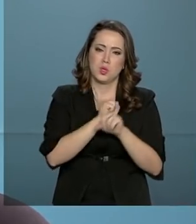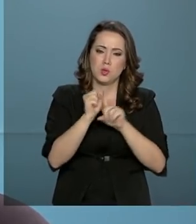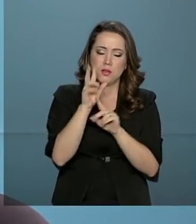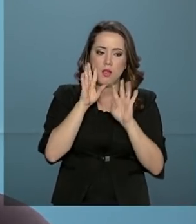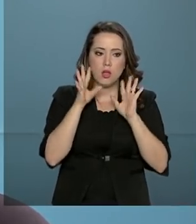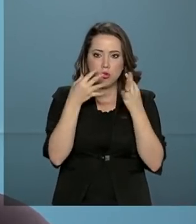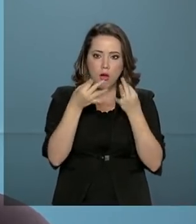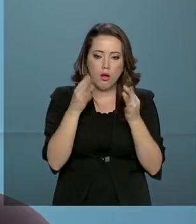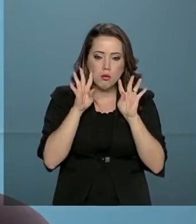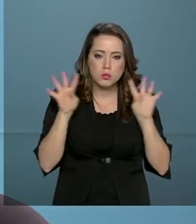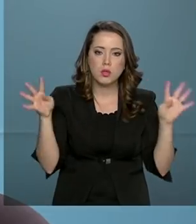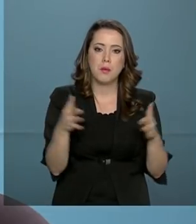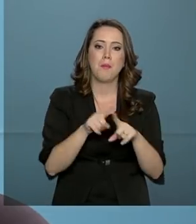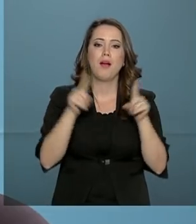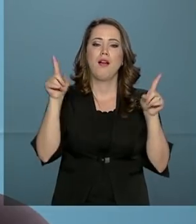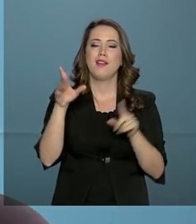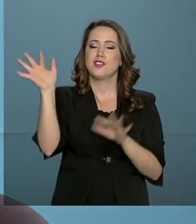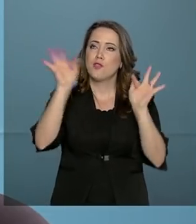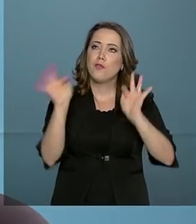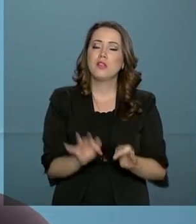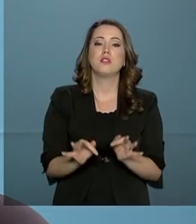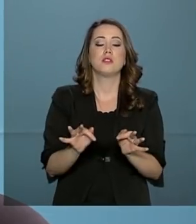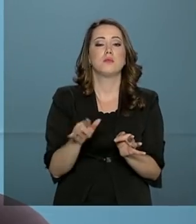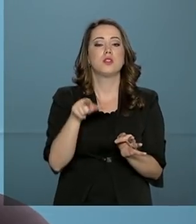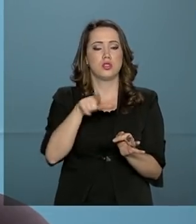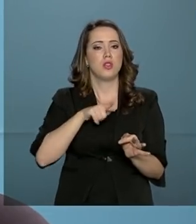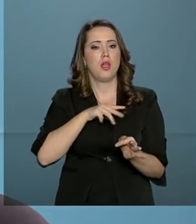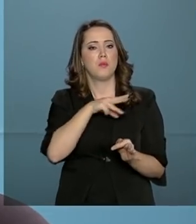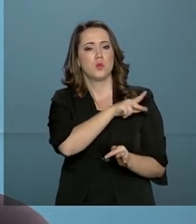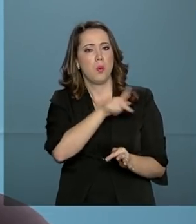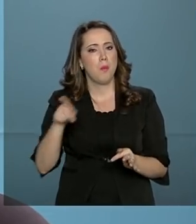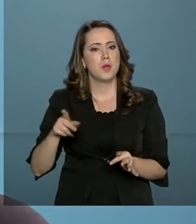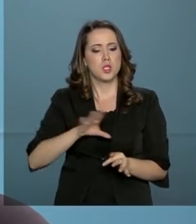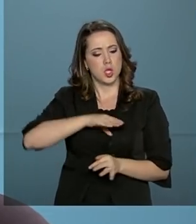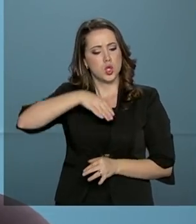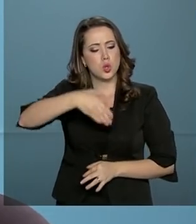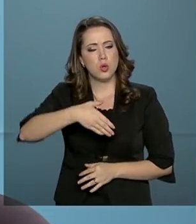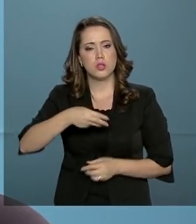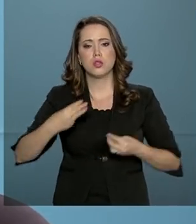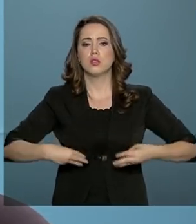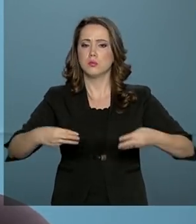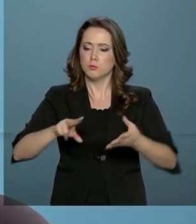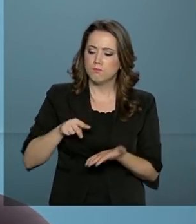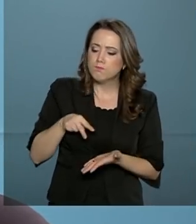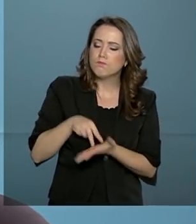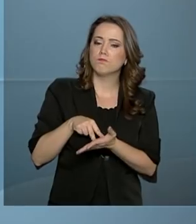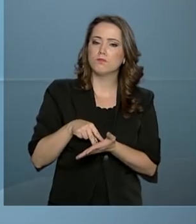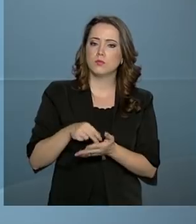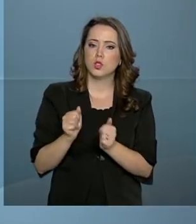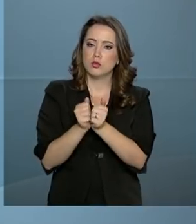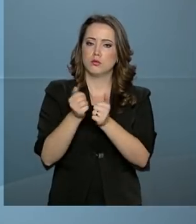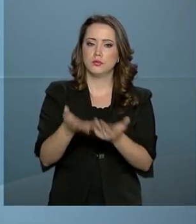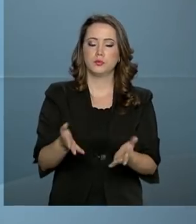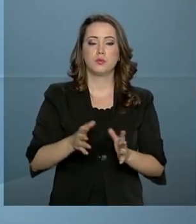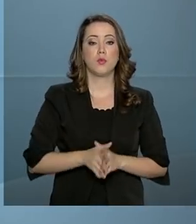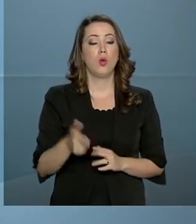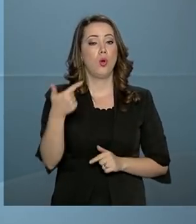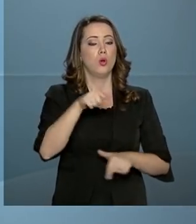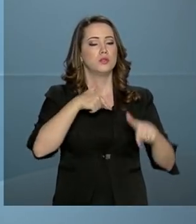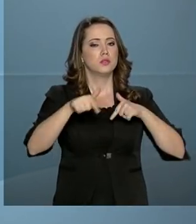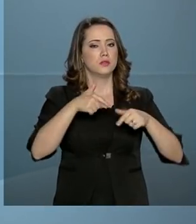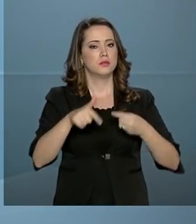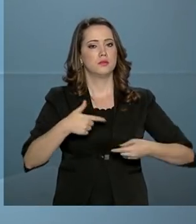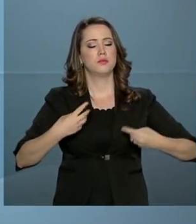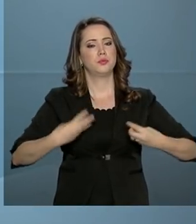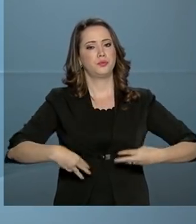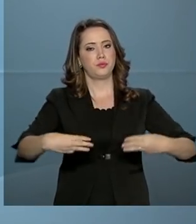felizmente, temos um presidente corajoso e uma ministra disposta a fazer esse enfrentamento. Ministra, outras áreas aí da pasta também,